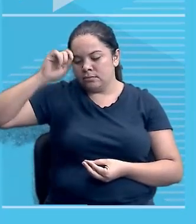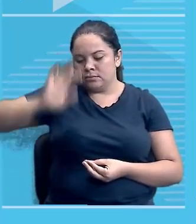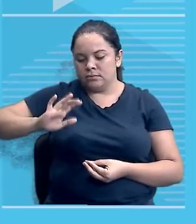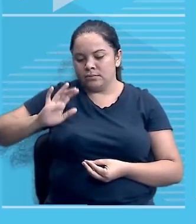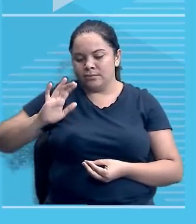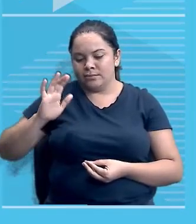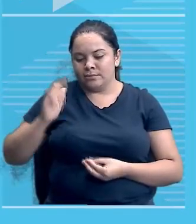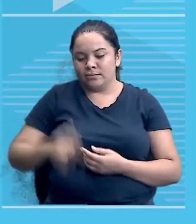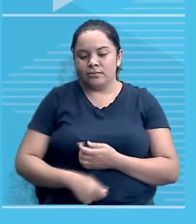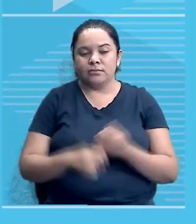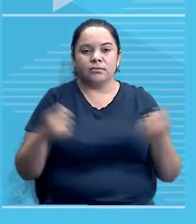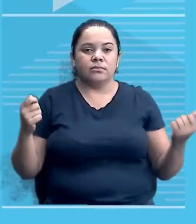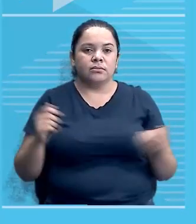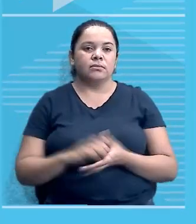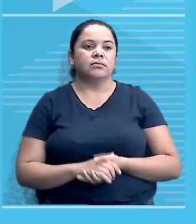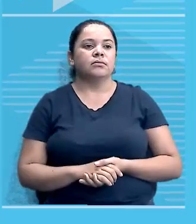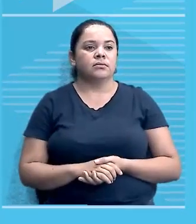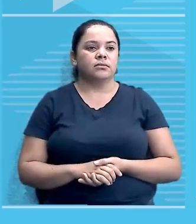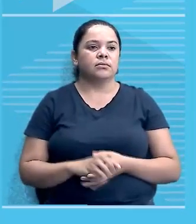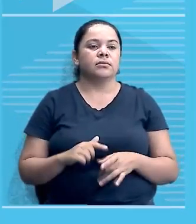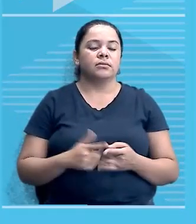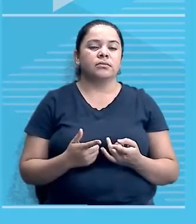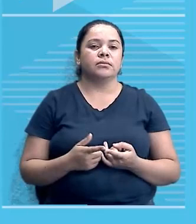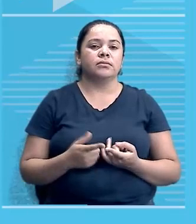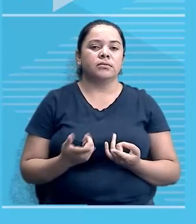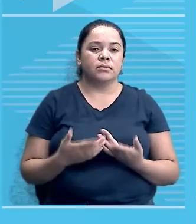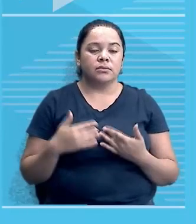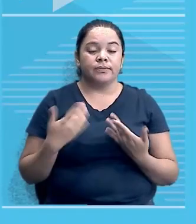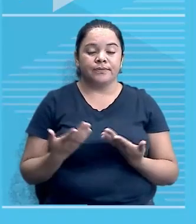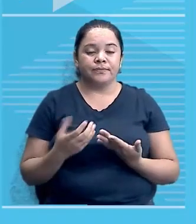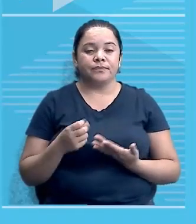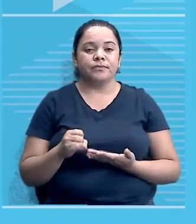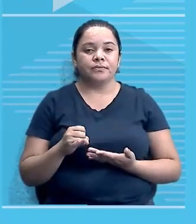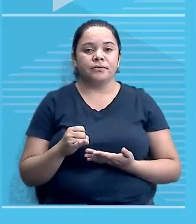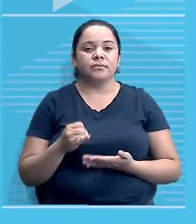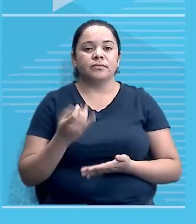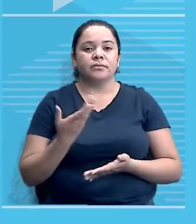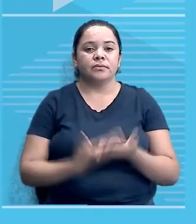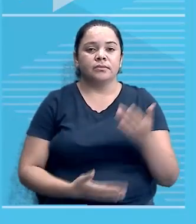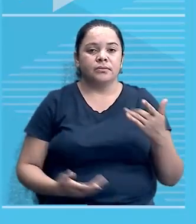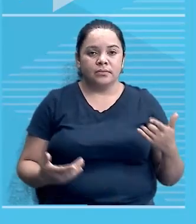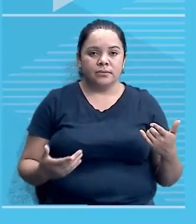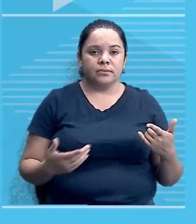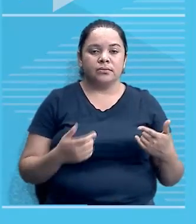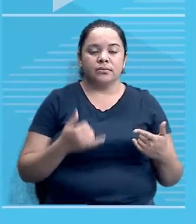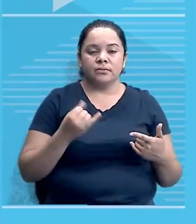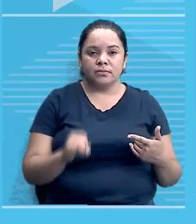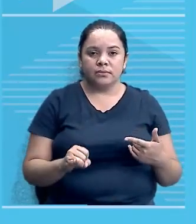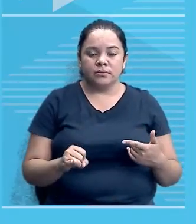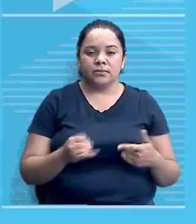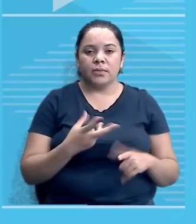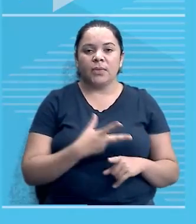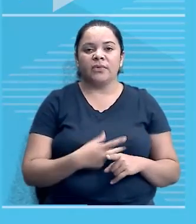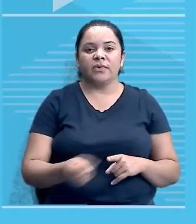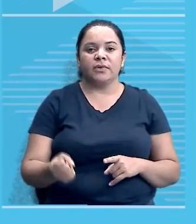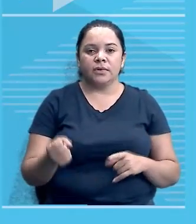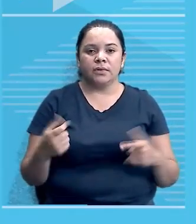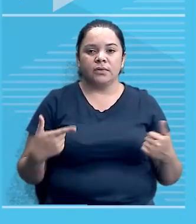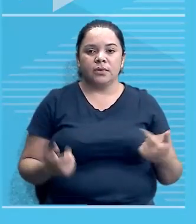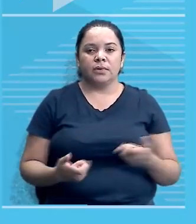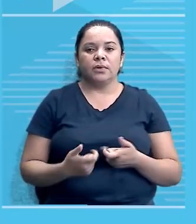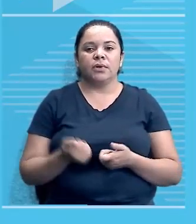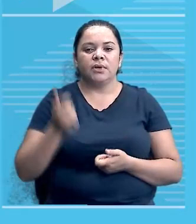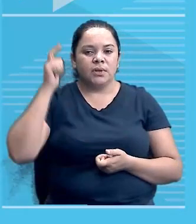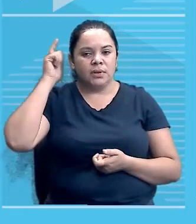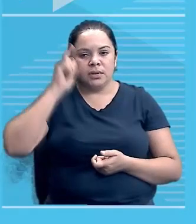venceu a guerra não está conseguindo manter a dominação na Europa, agora tu imagina quem perdeu, no caso da Alemanha e da